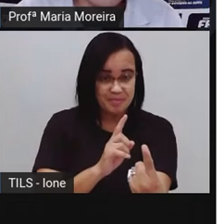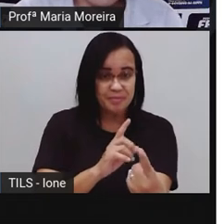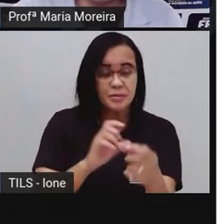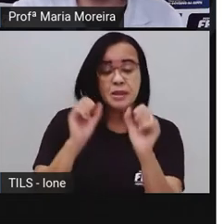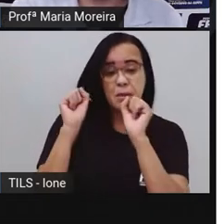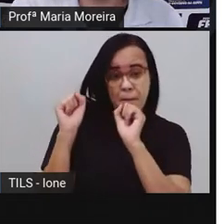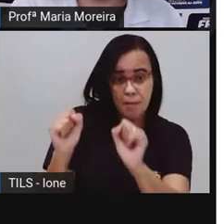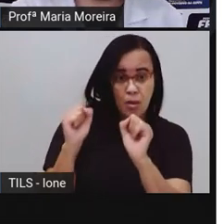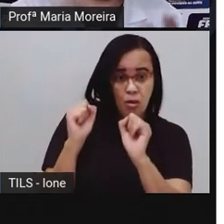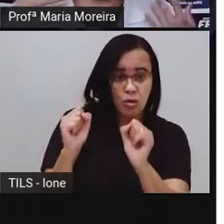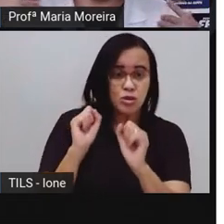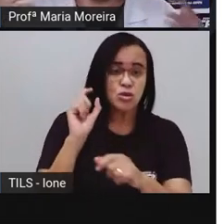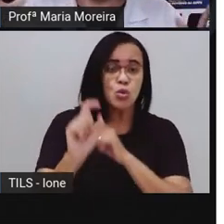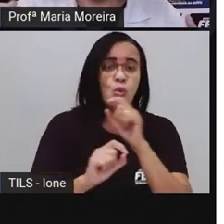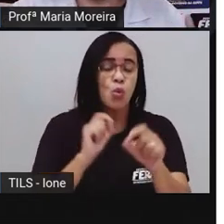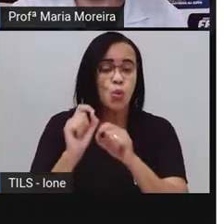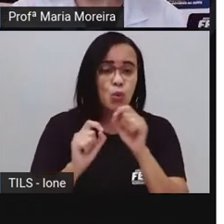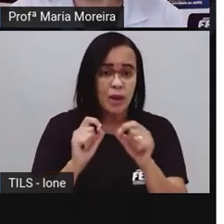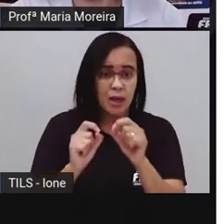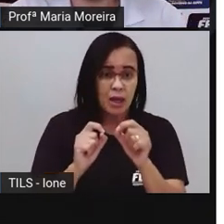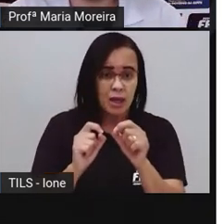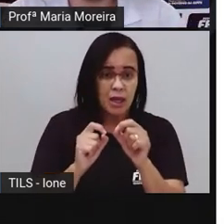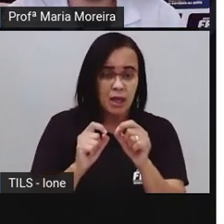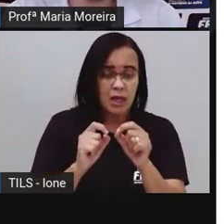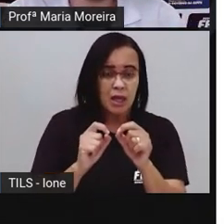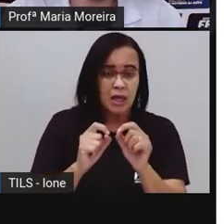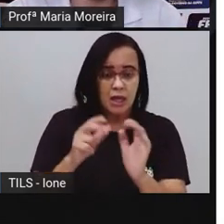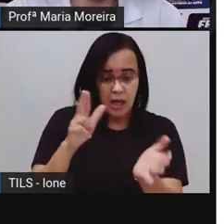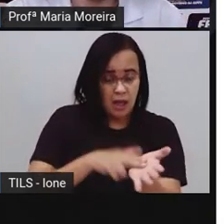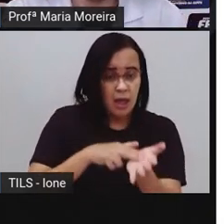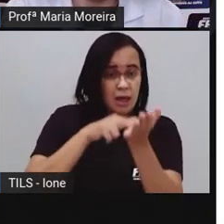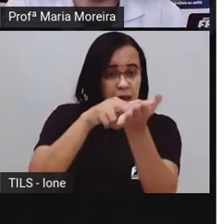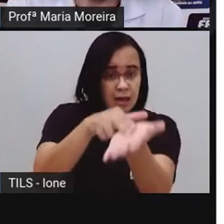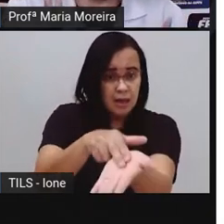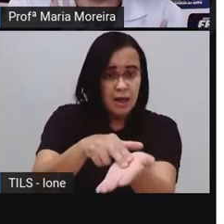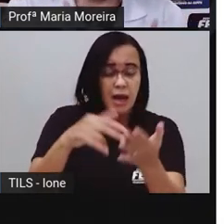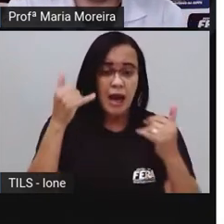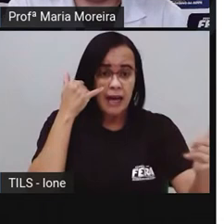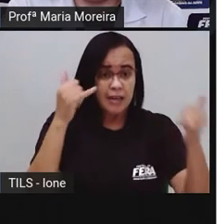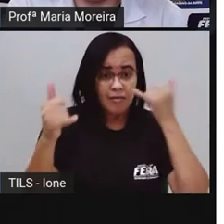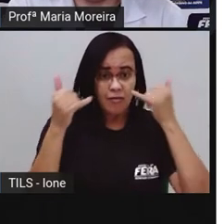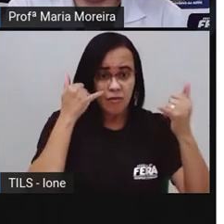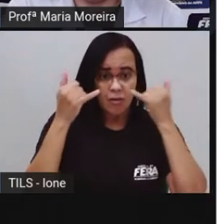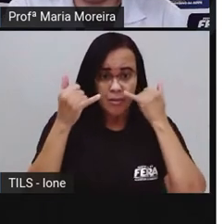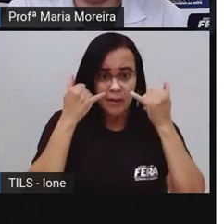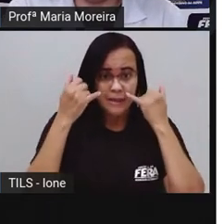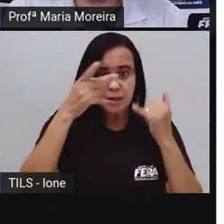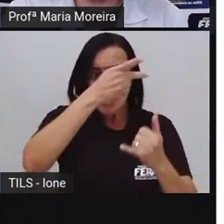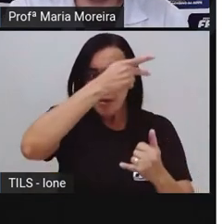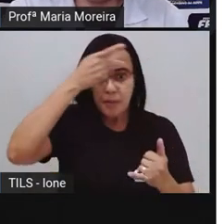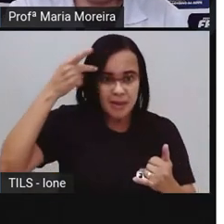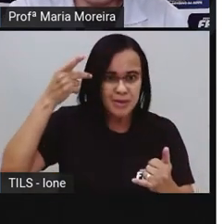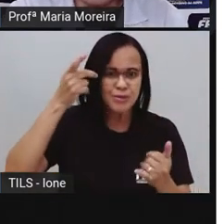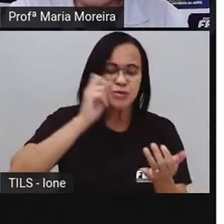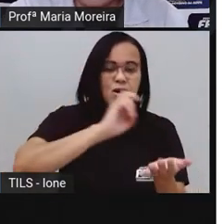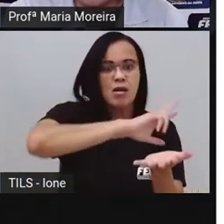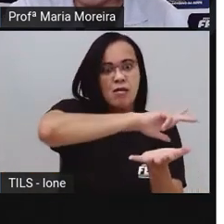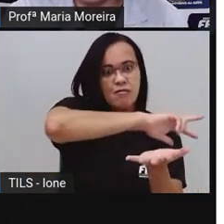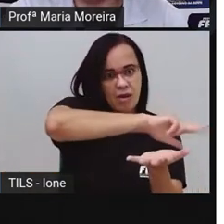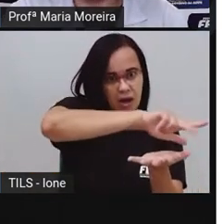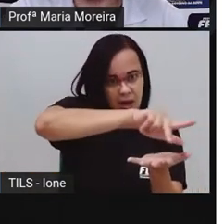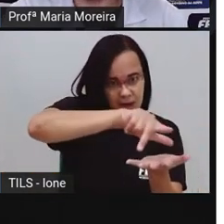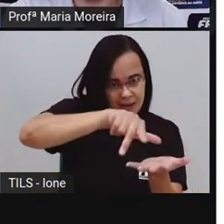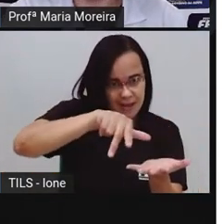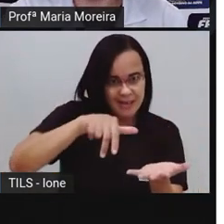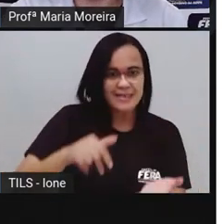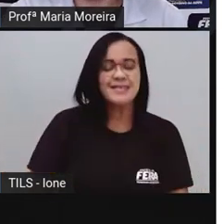uma carta oficial destino, tipo, sou a prefeita de feira. E aí eu vou... Deus me livre